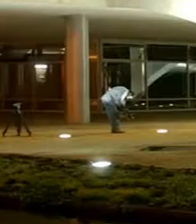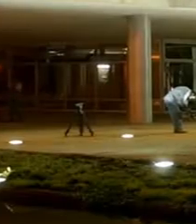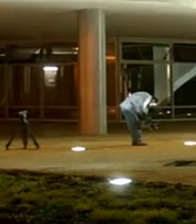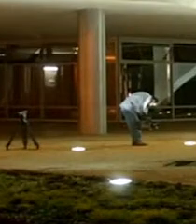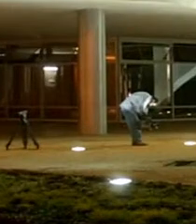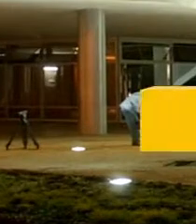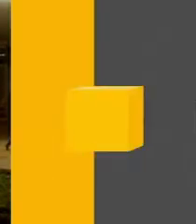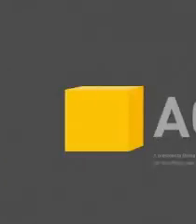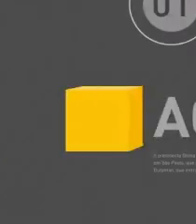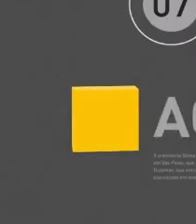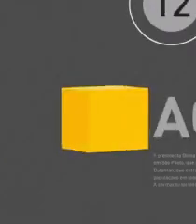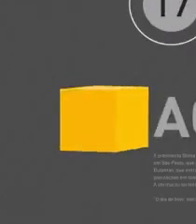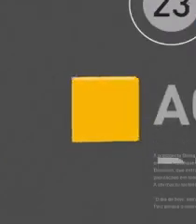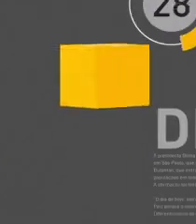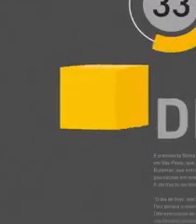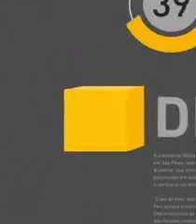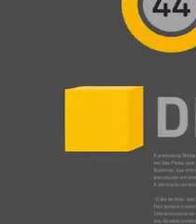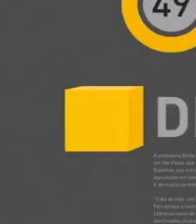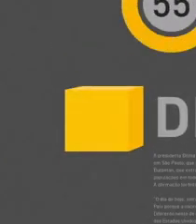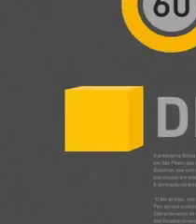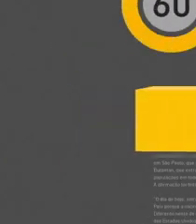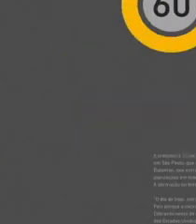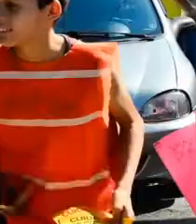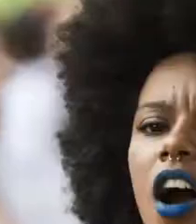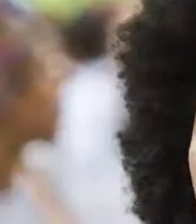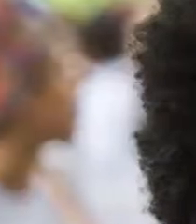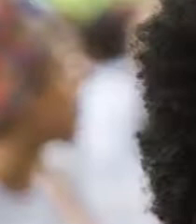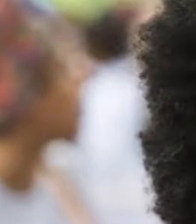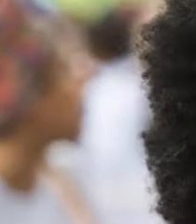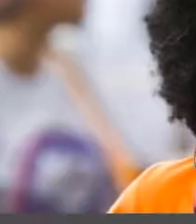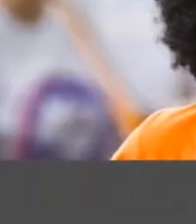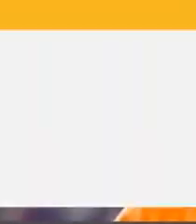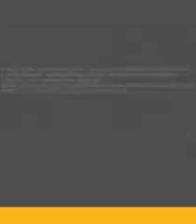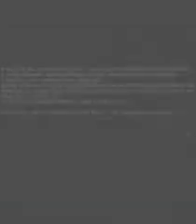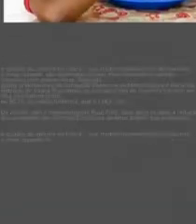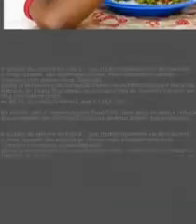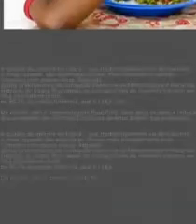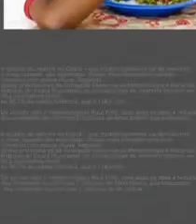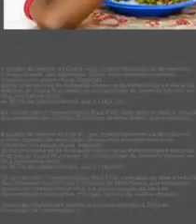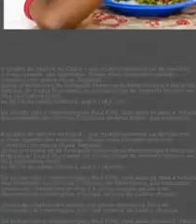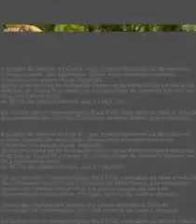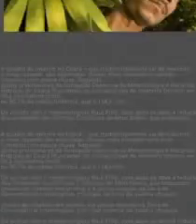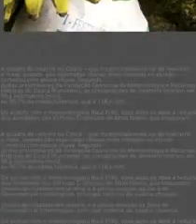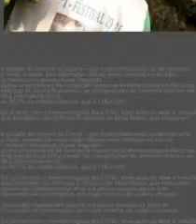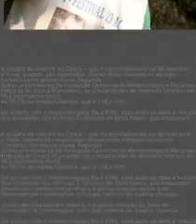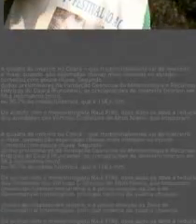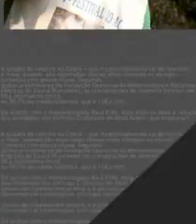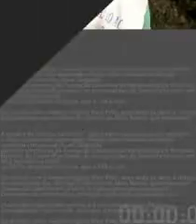Transcrição e Legendas por